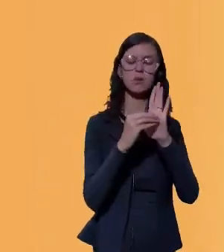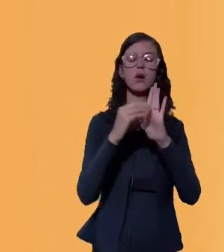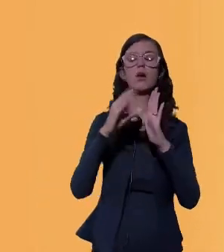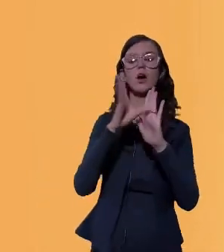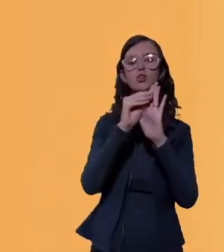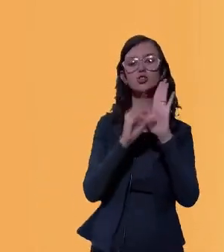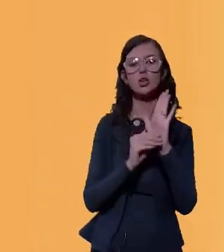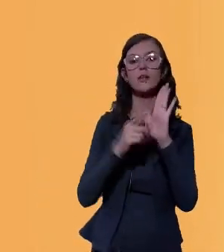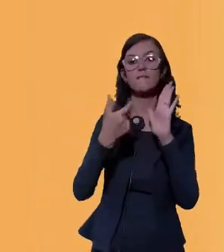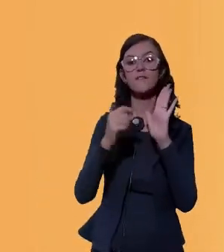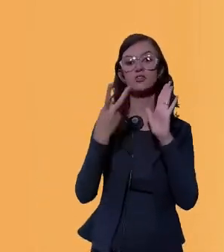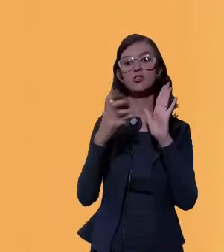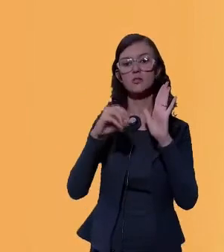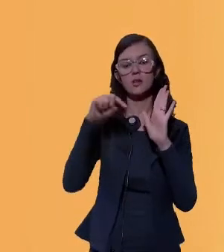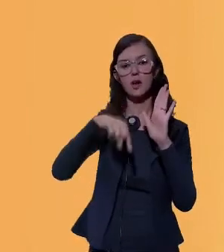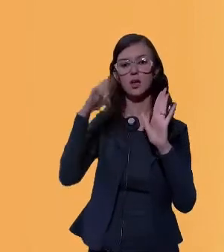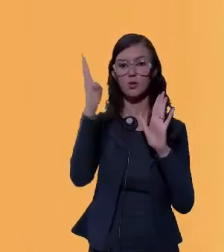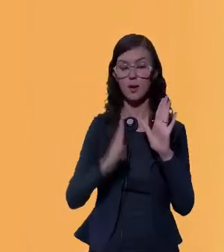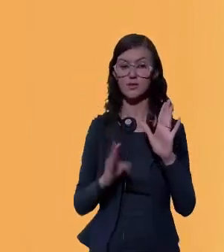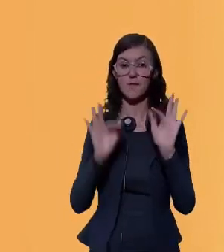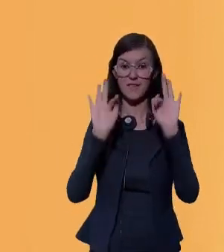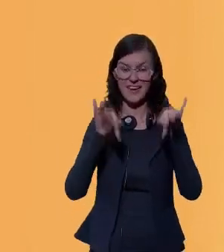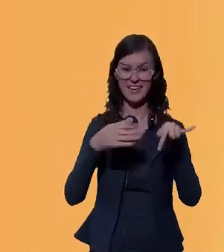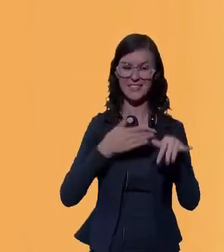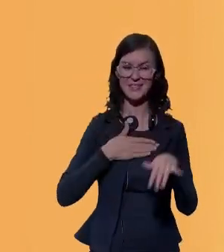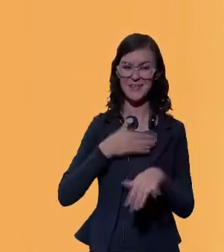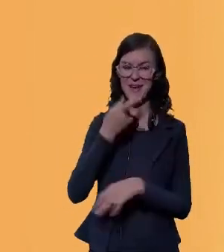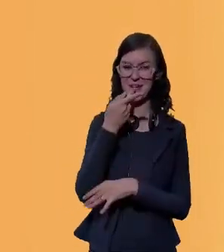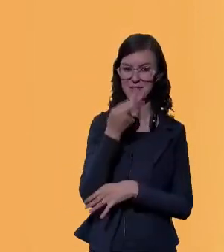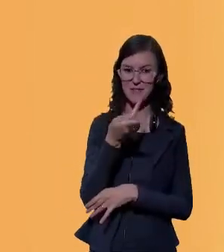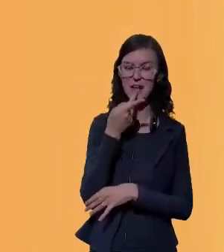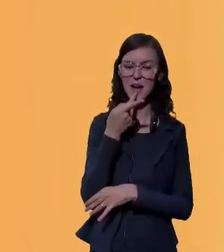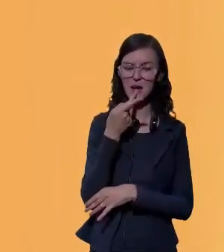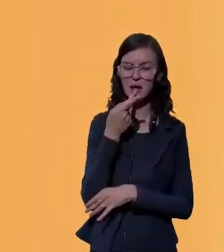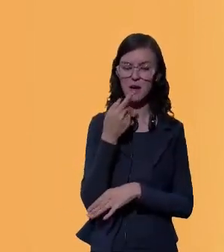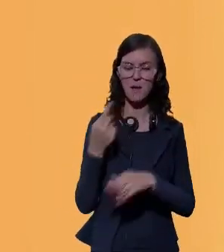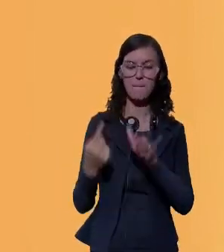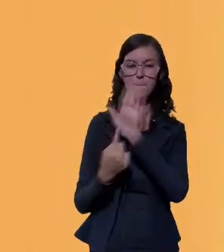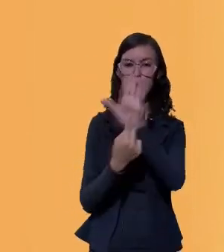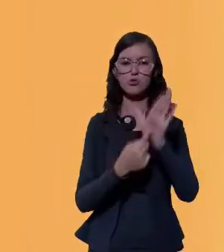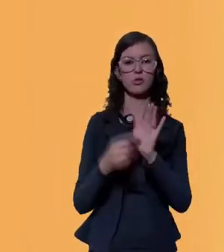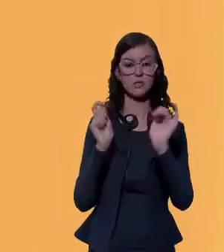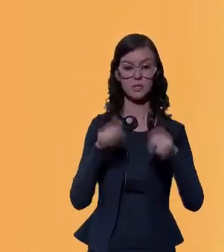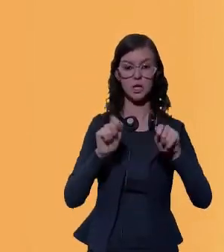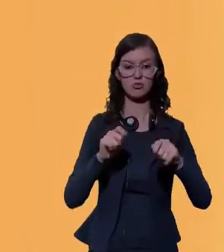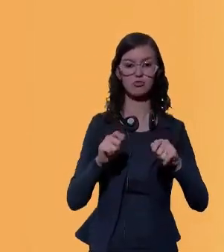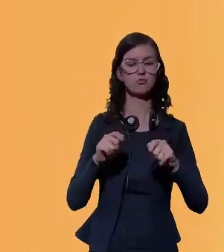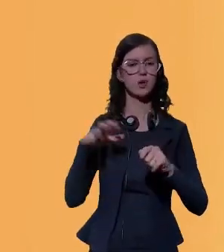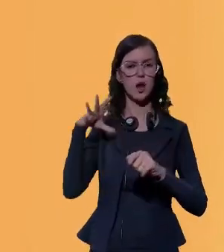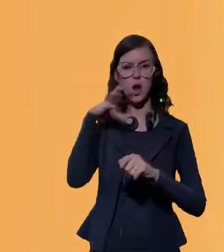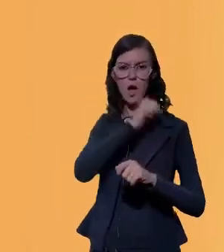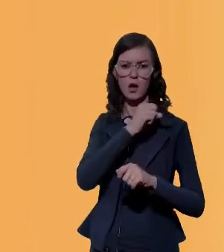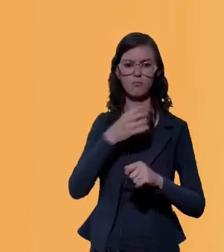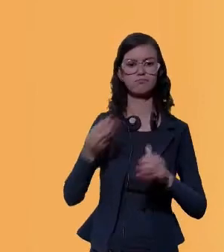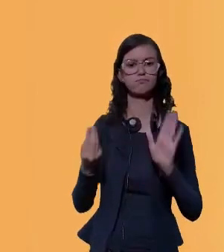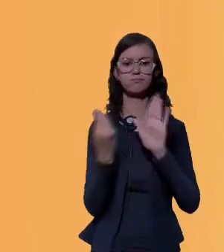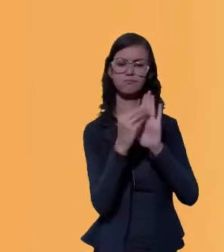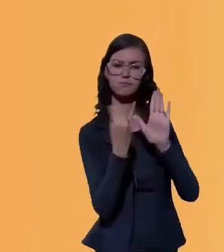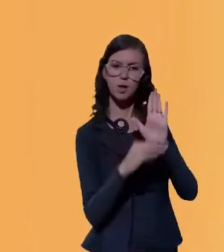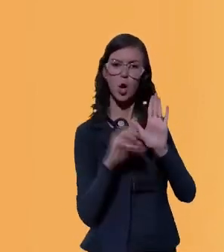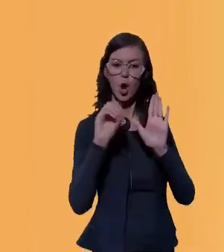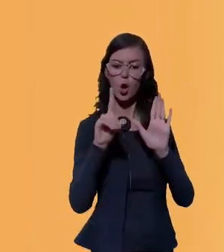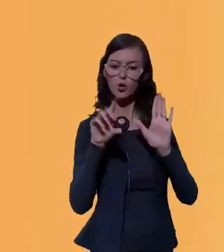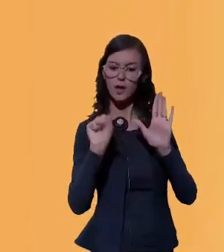no Brasil. Eu concluo a minha fala destacando a necessidade de acelerar e de dar escala à implementação dos